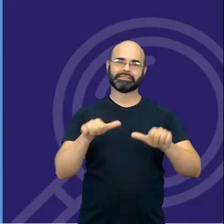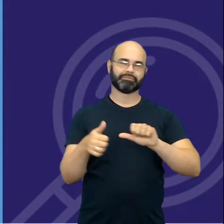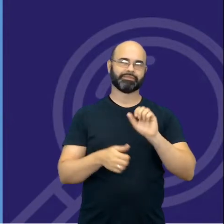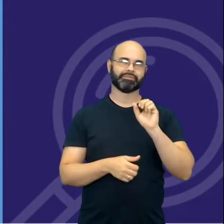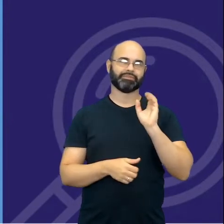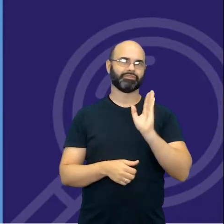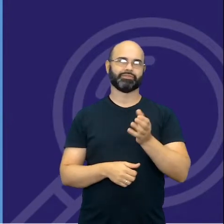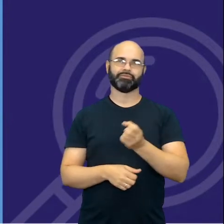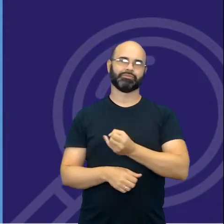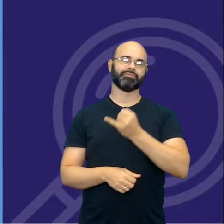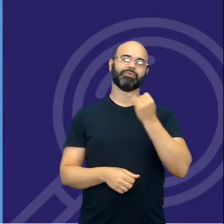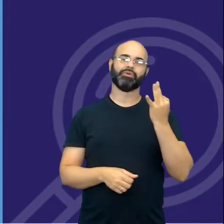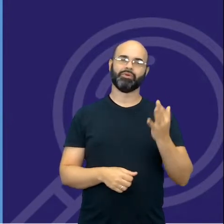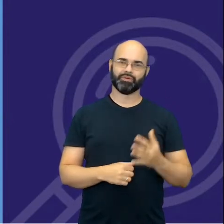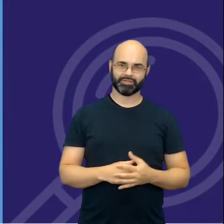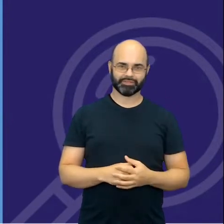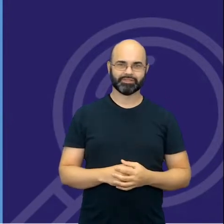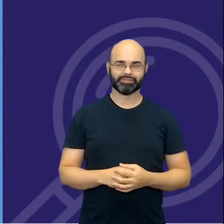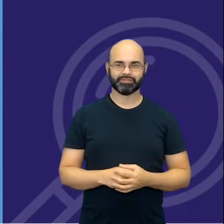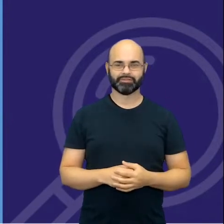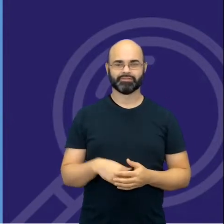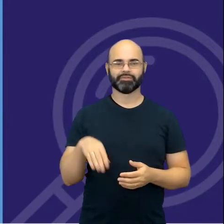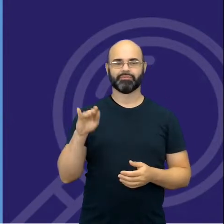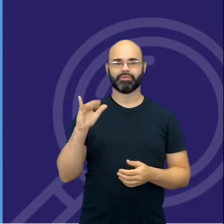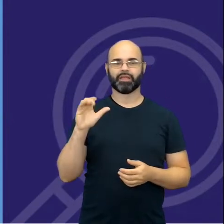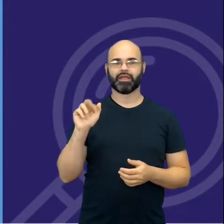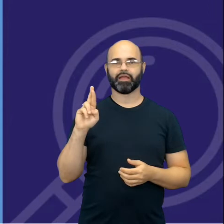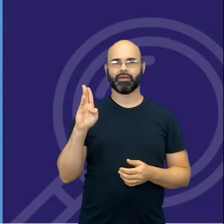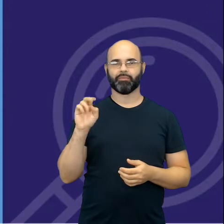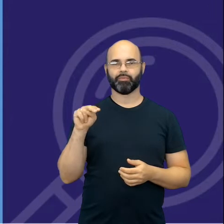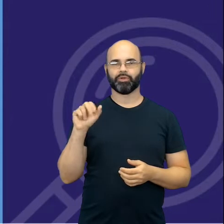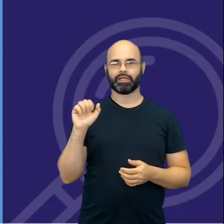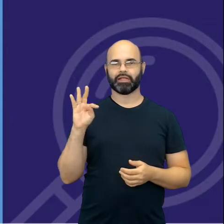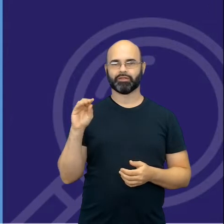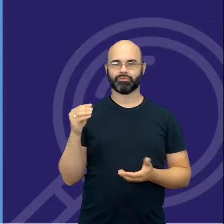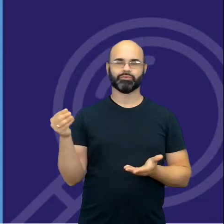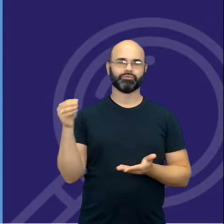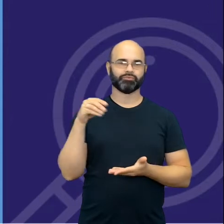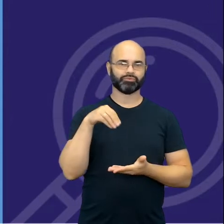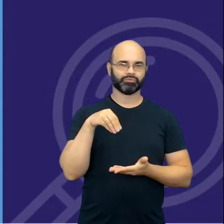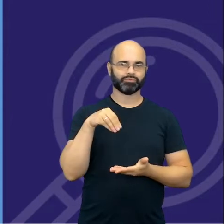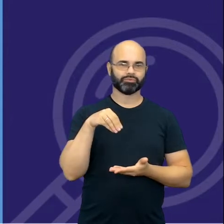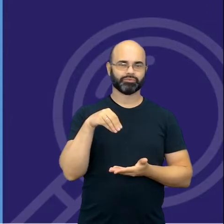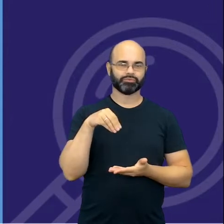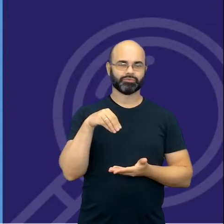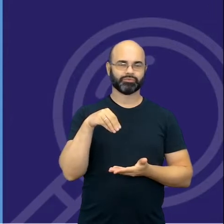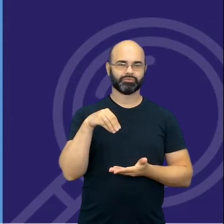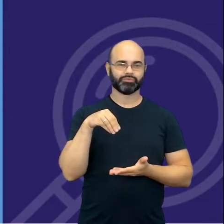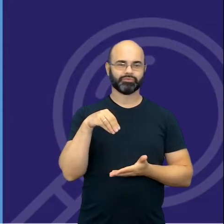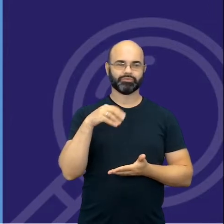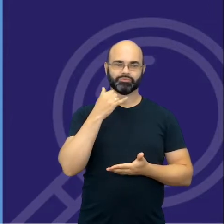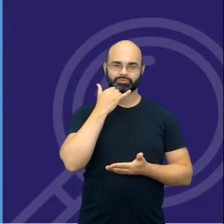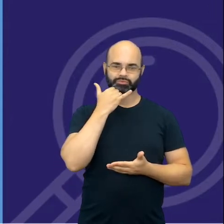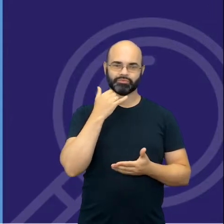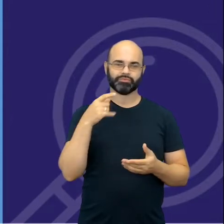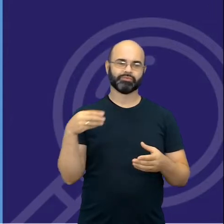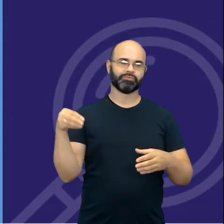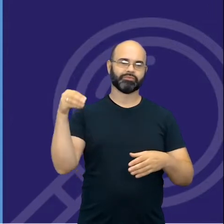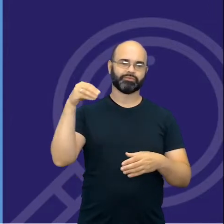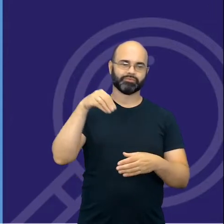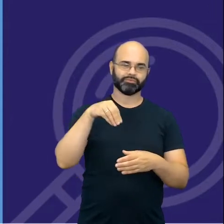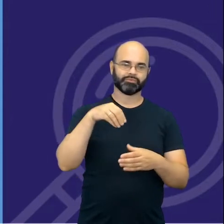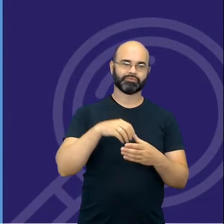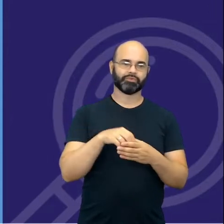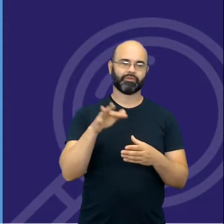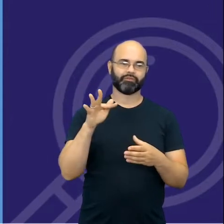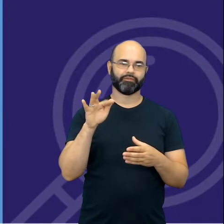confirmar ali o pH do bicarbonato, vou colocar o fenofitaleína na solução, vai ficar